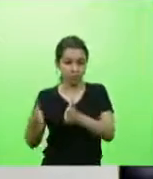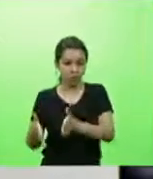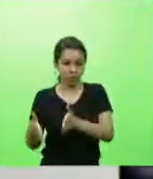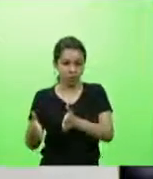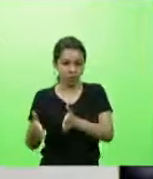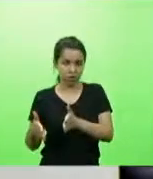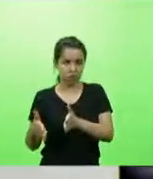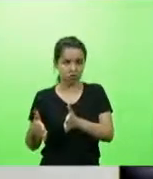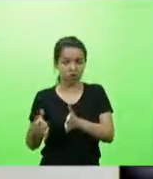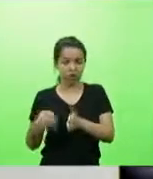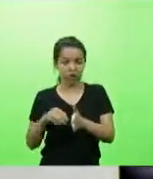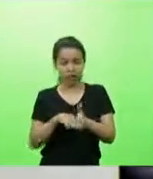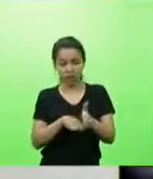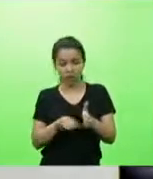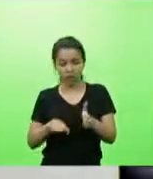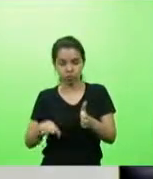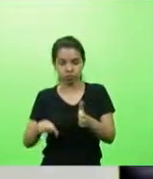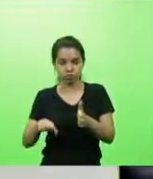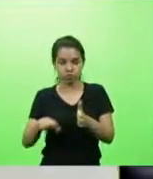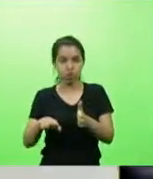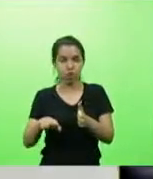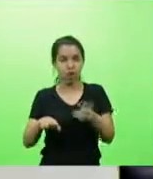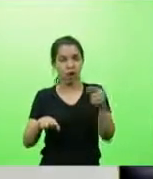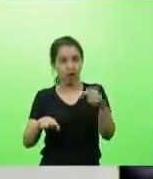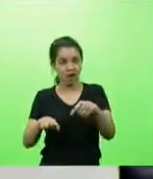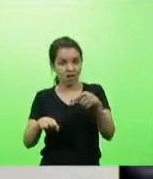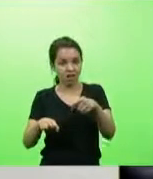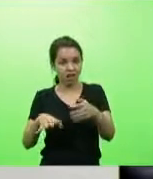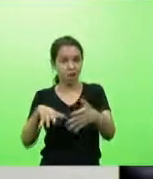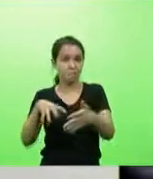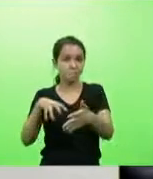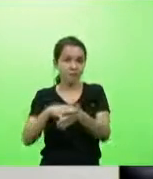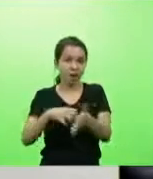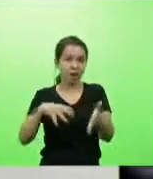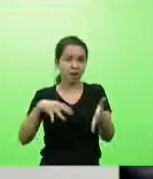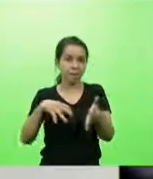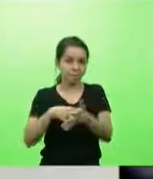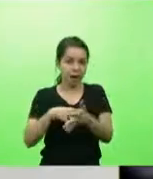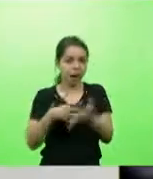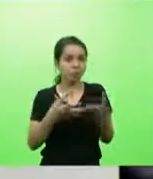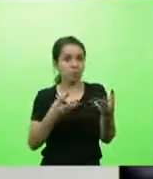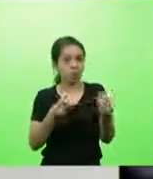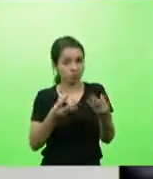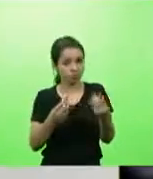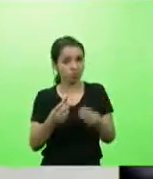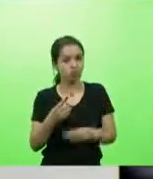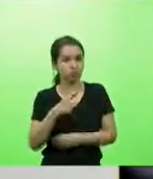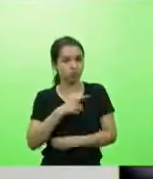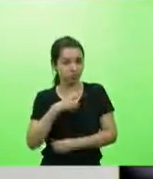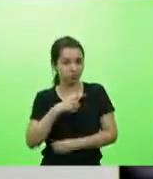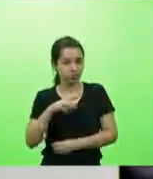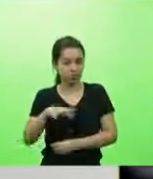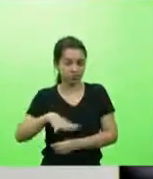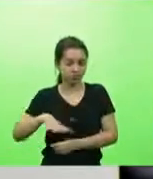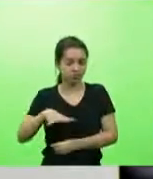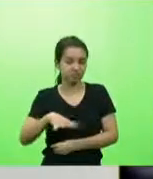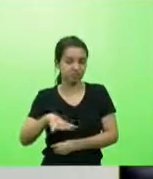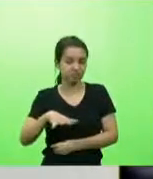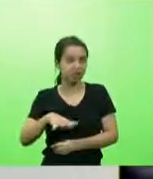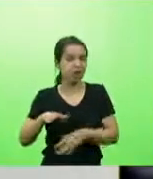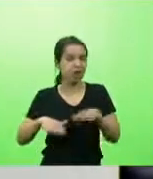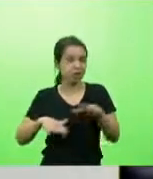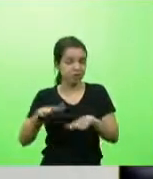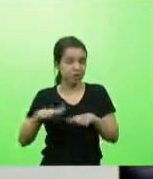acidentes evidentemente que ocorrem com frequência, inclusive com muitas vezes